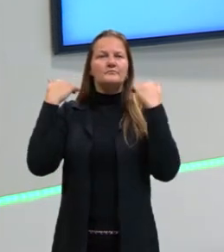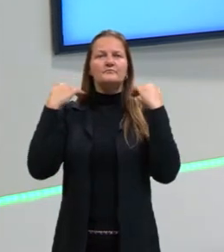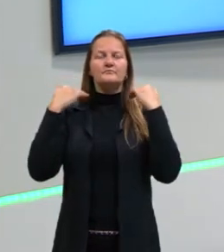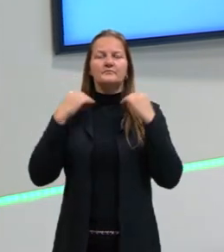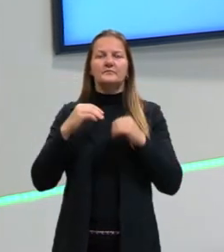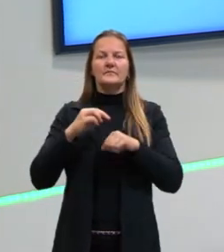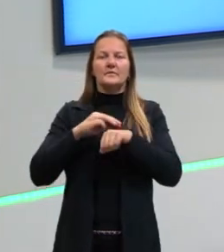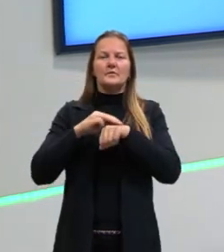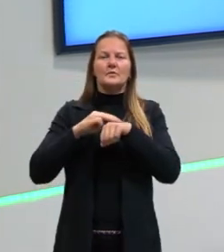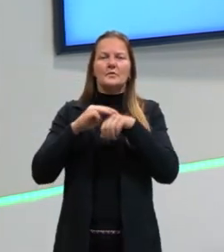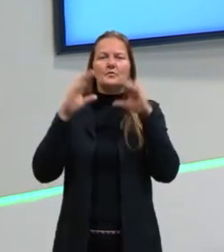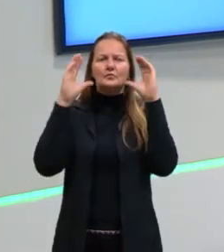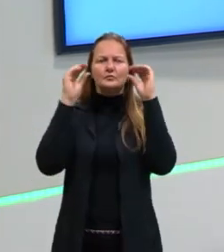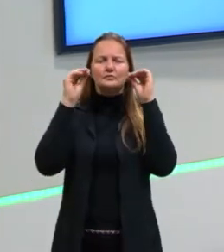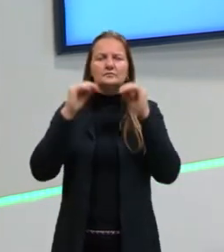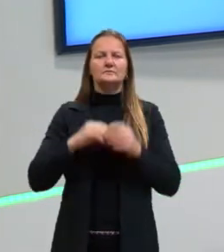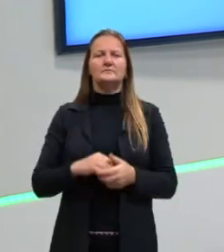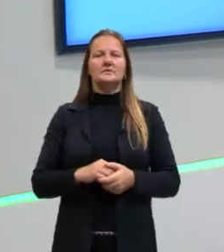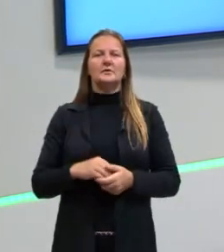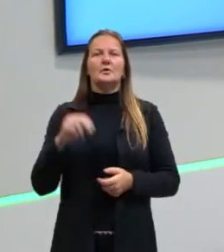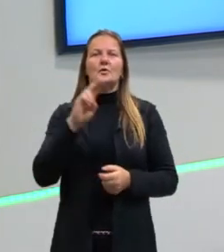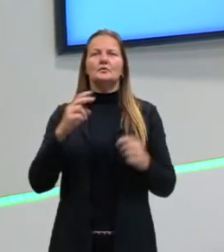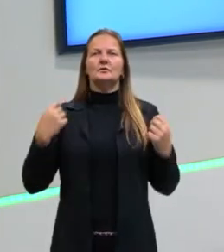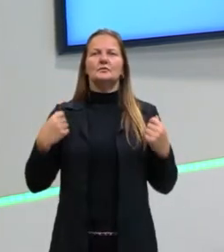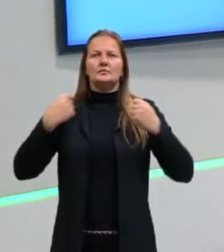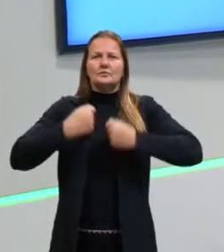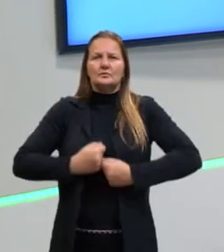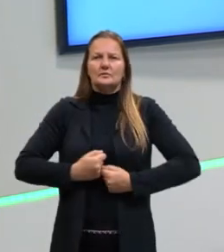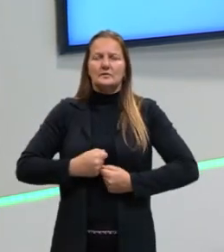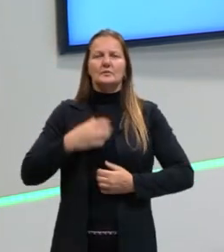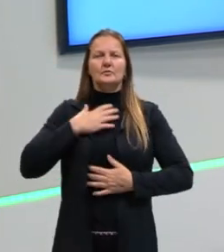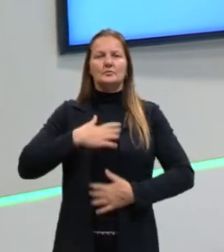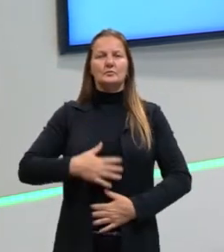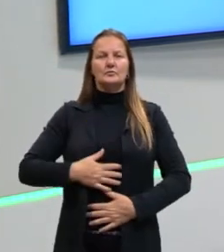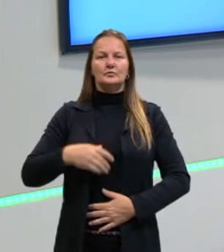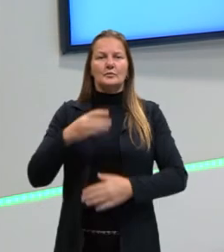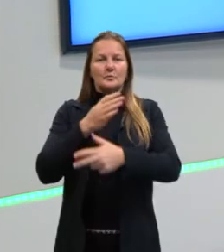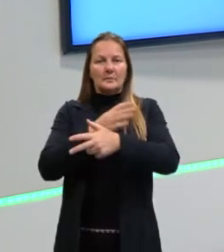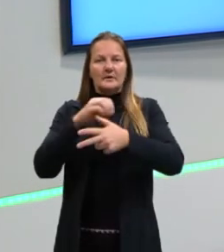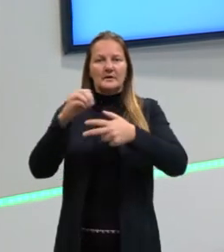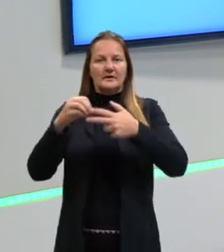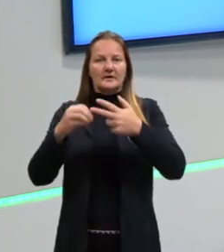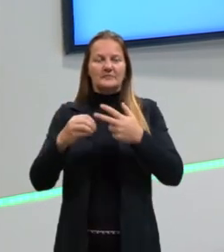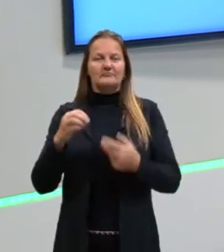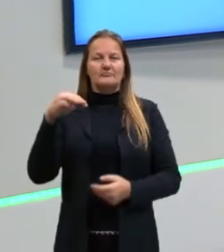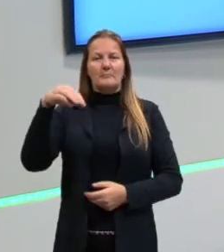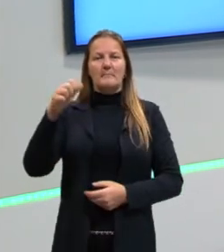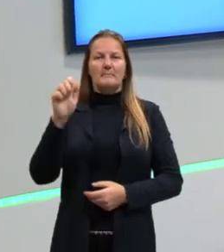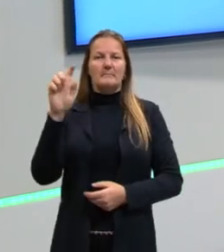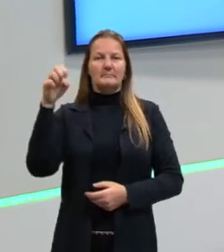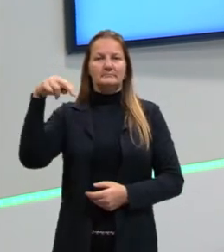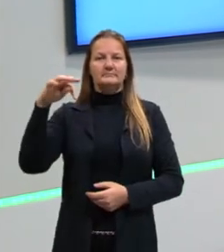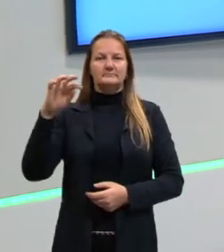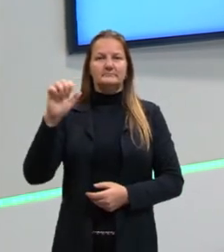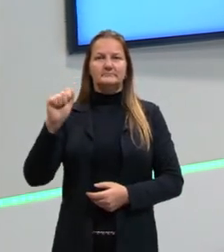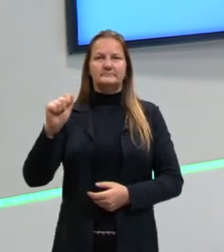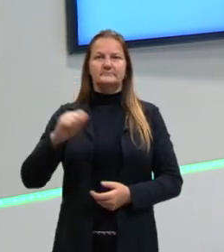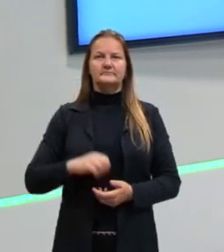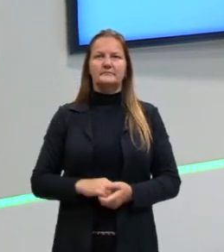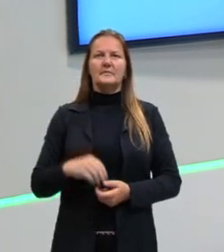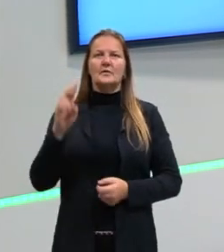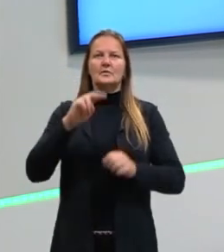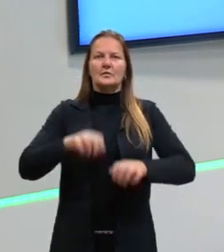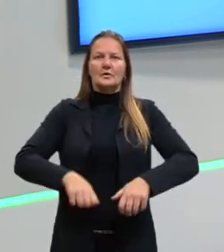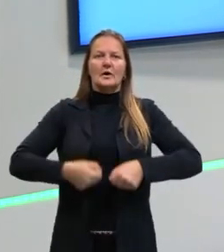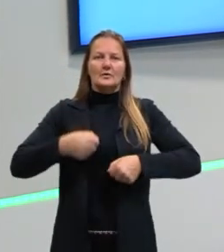castanhos escuros, estou com um casaco e a camiseta do pré-ENEM, do programa, de cor magenta. E estou vestindo